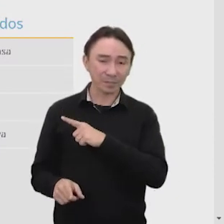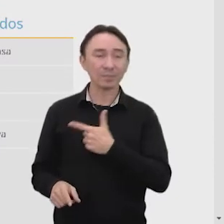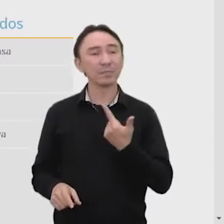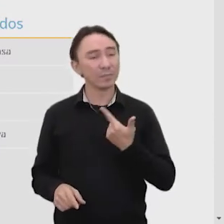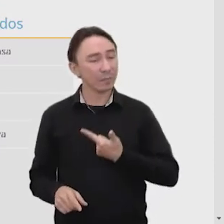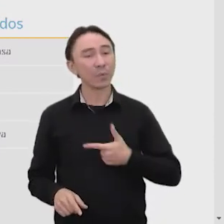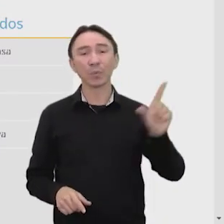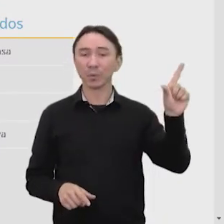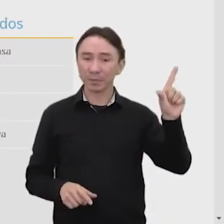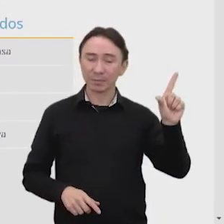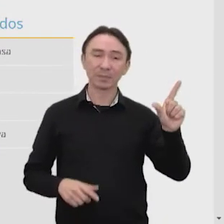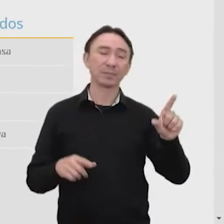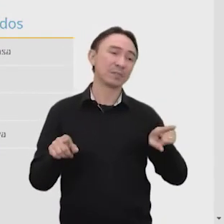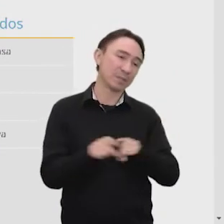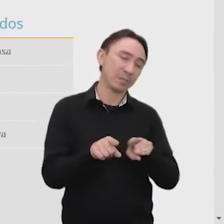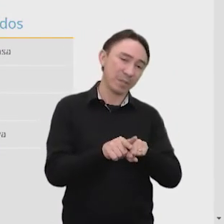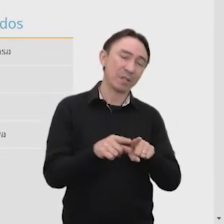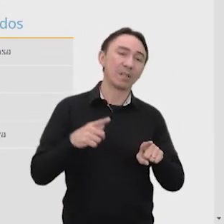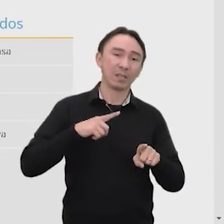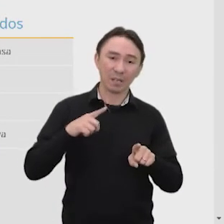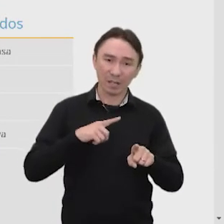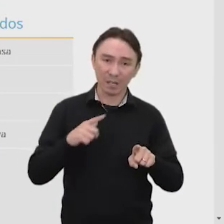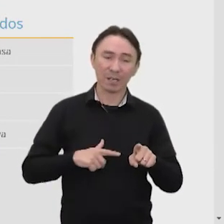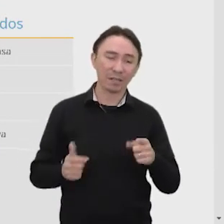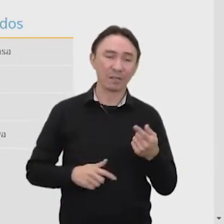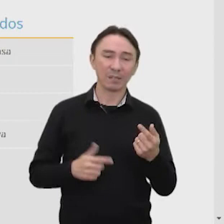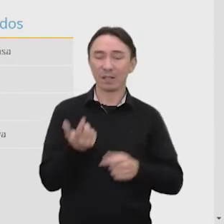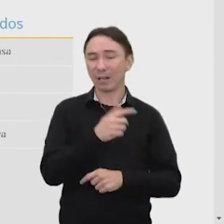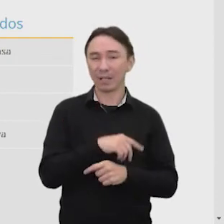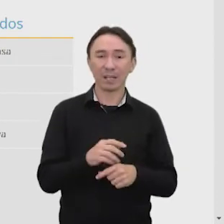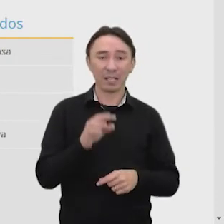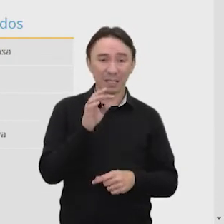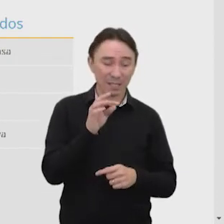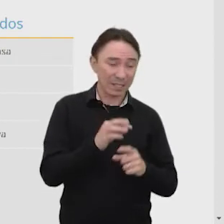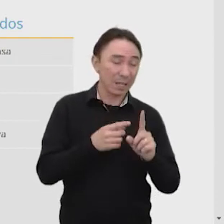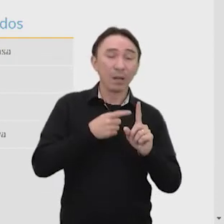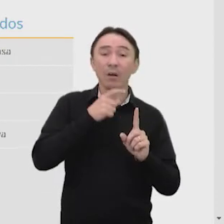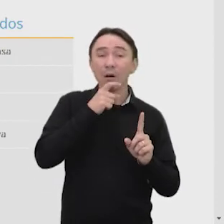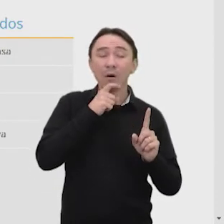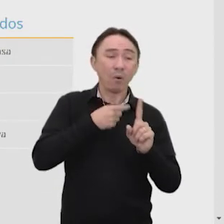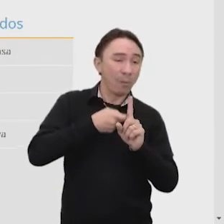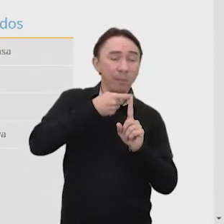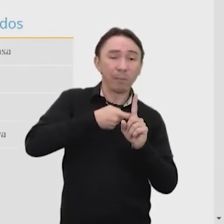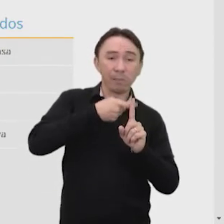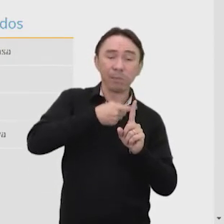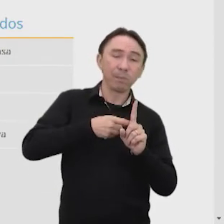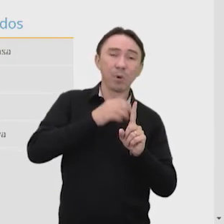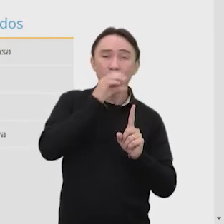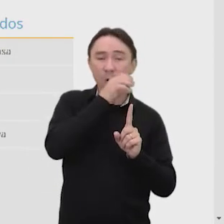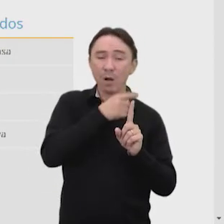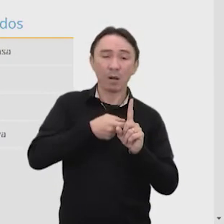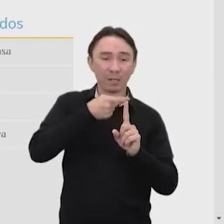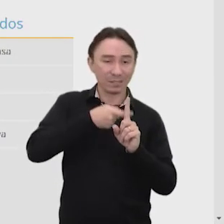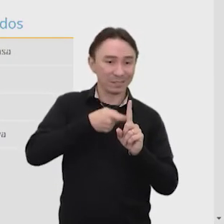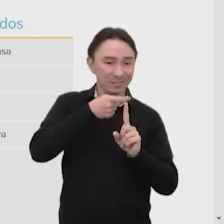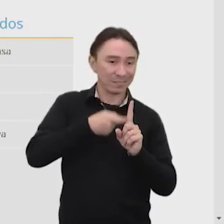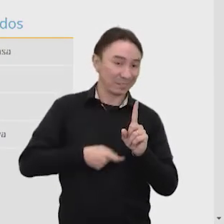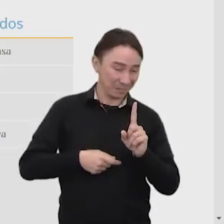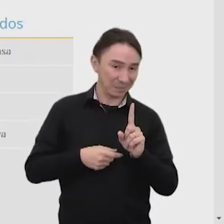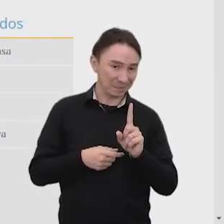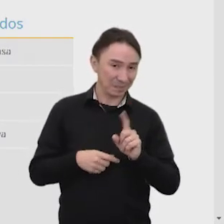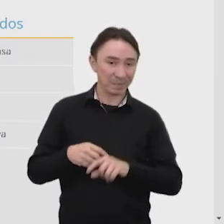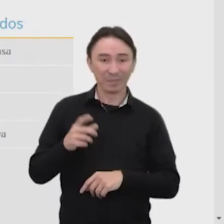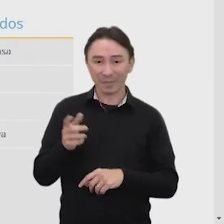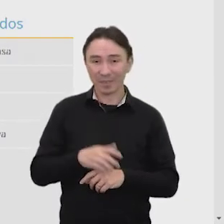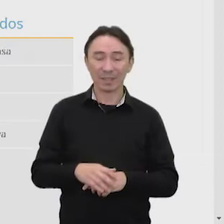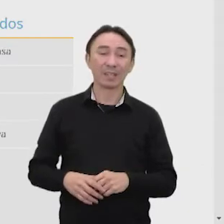fósseis, que são poluentes, como o carvão e o óleo diesel. O problema aqui é a dependência centralizada em uma fonte. Então,